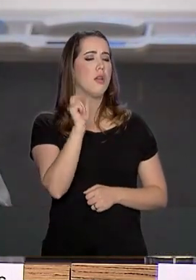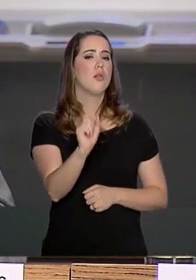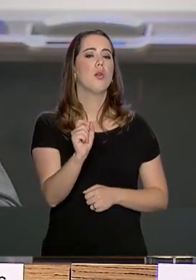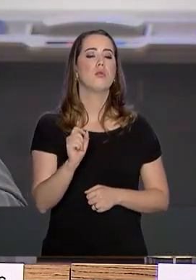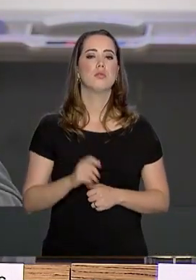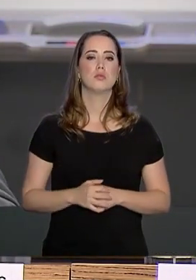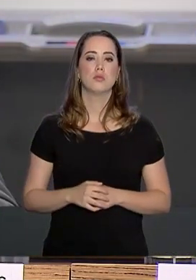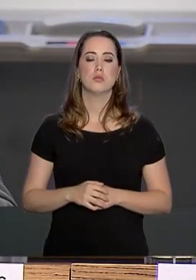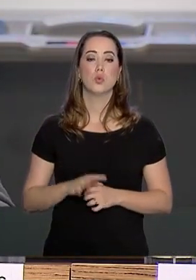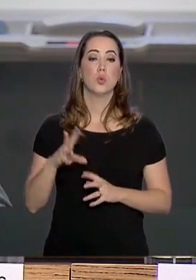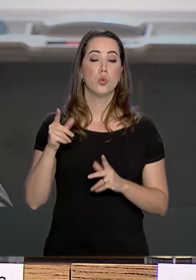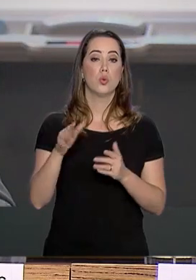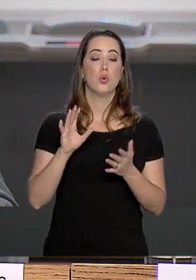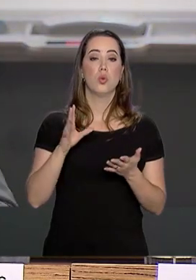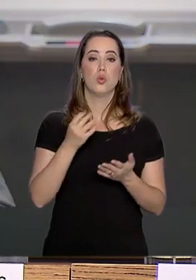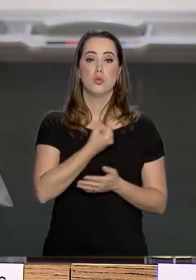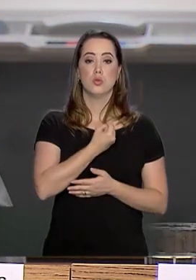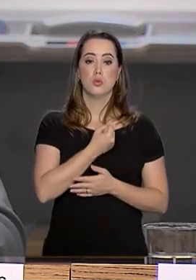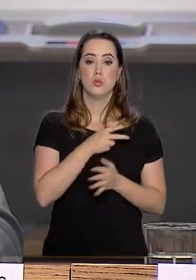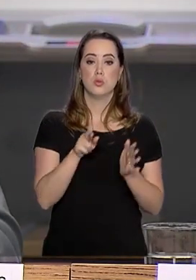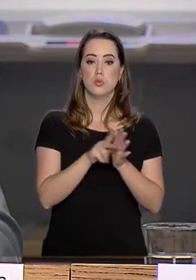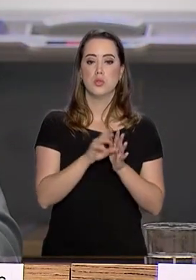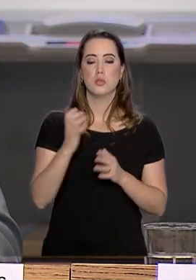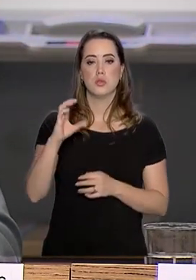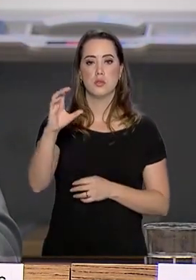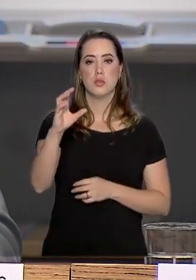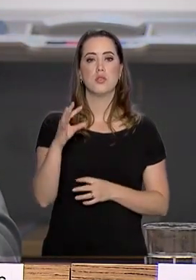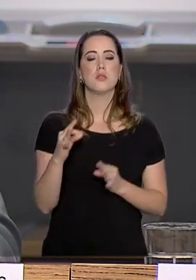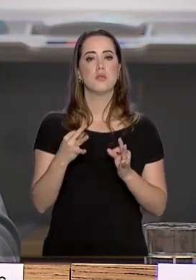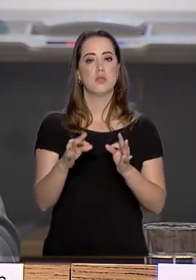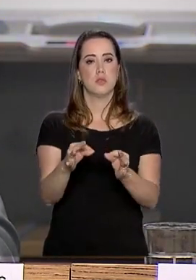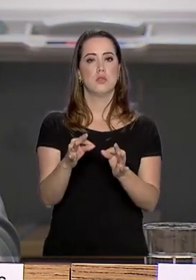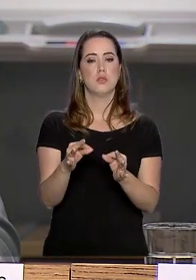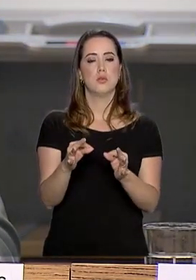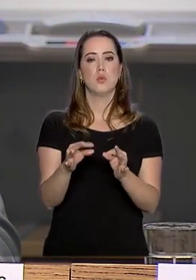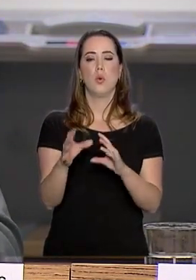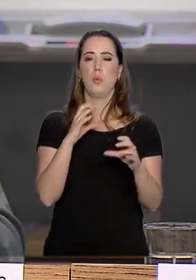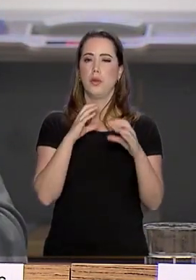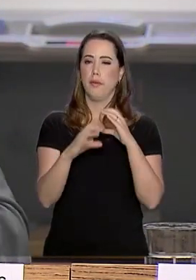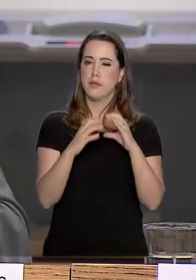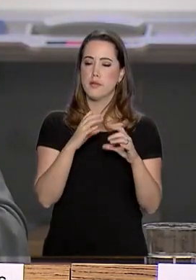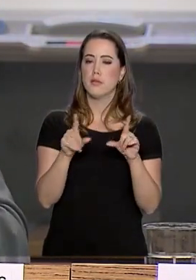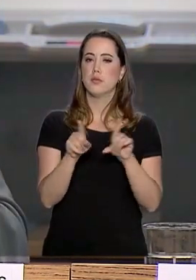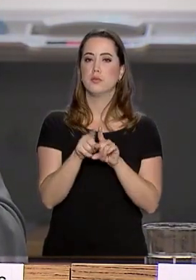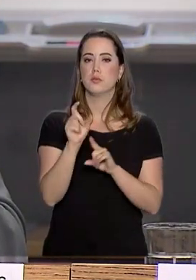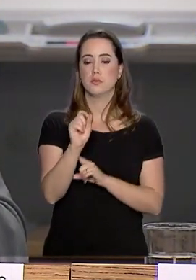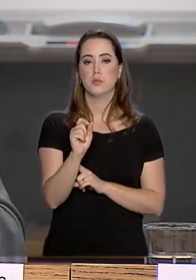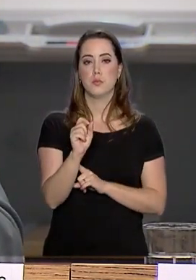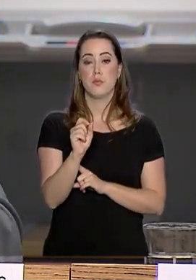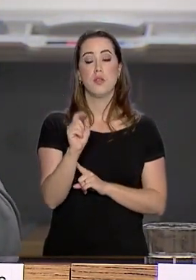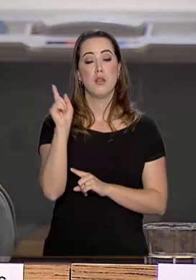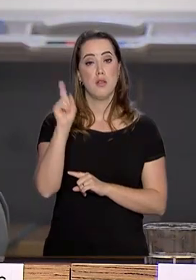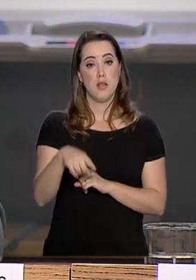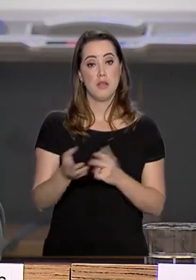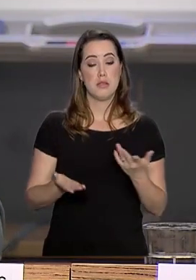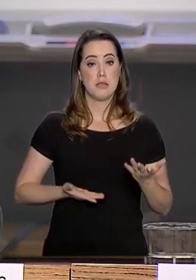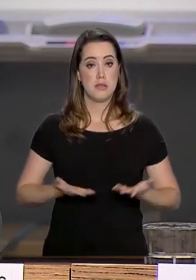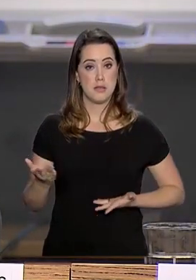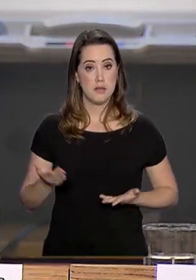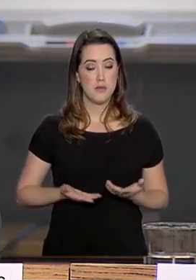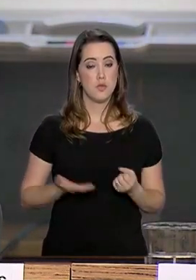todos esses dados levantados pelo Ministério de Ciência e Tecnologia, Inovações e Comunicações, vão servir de